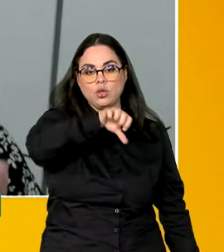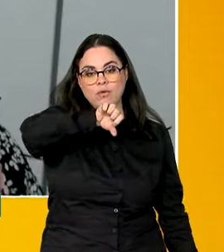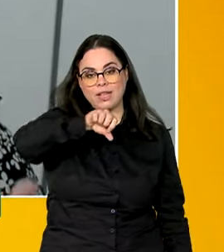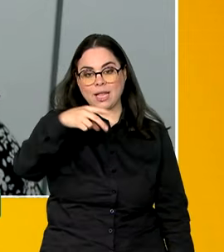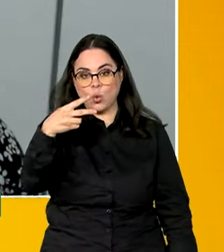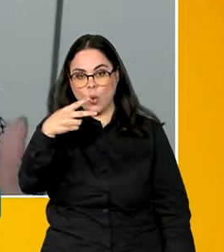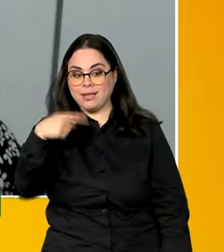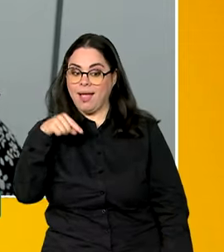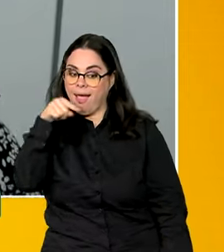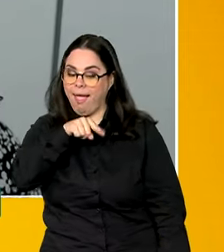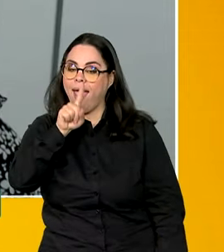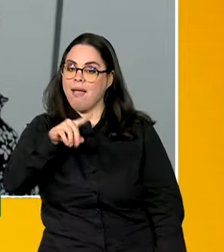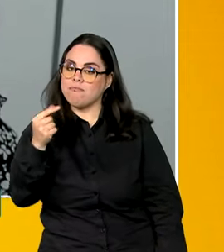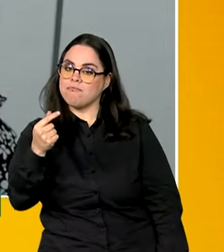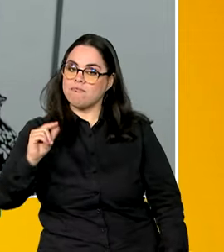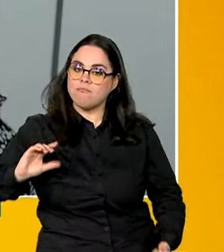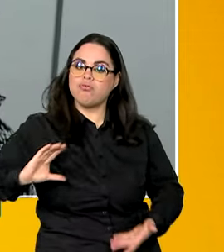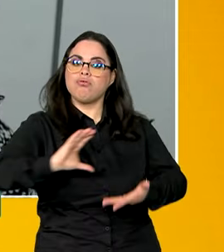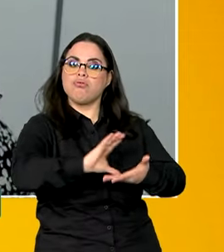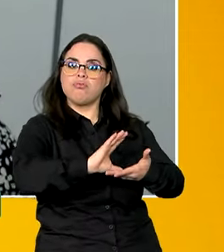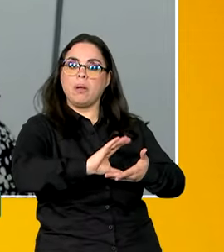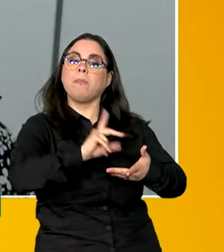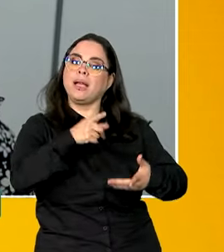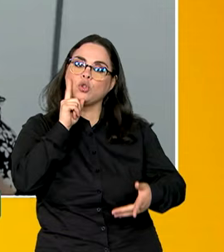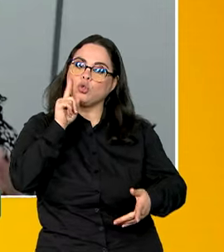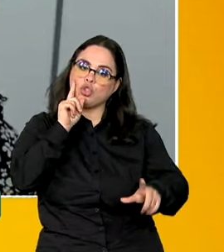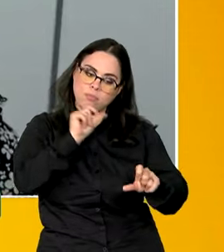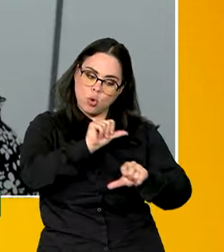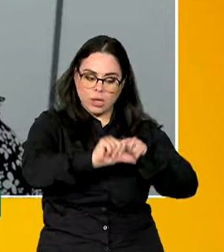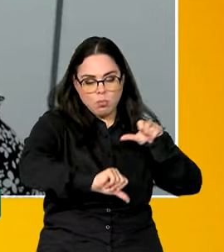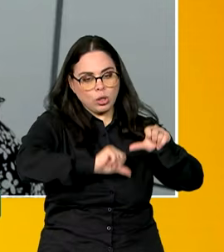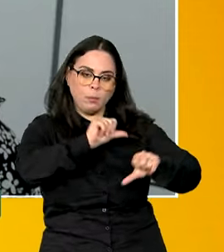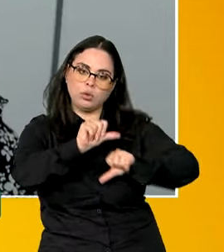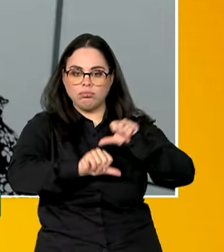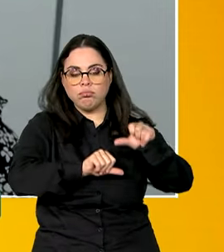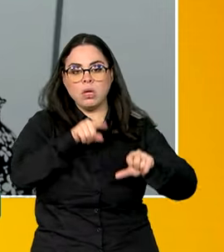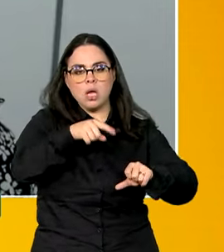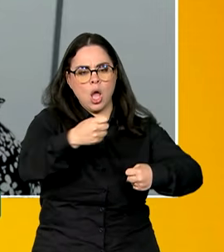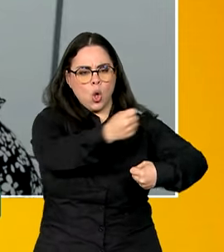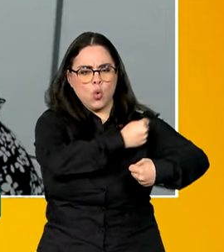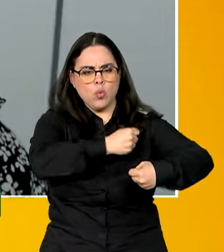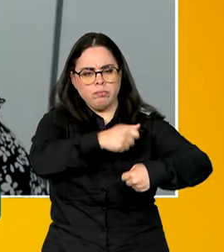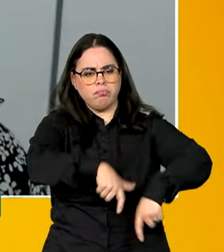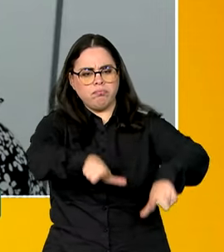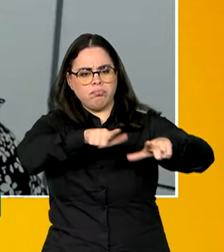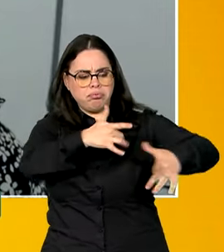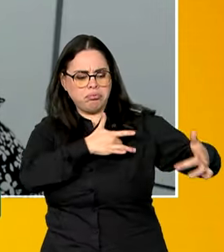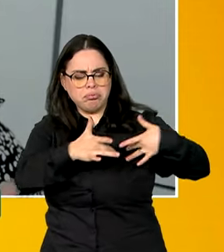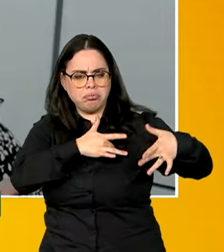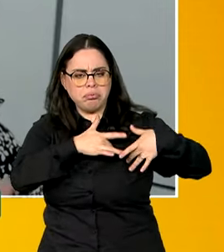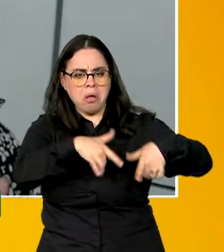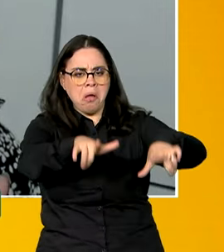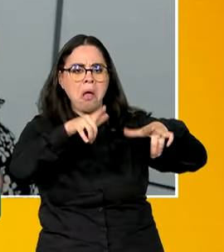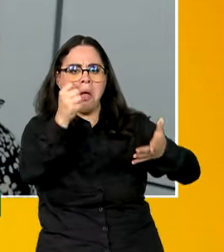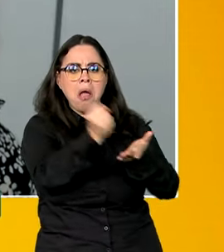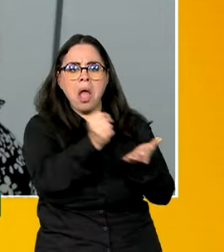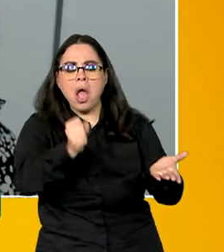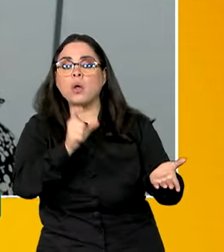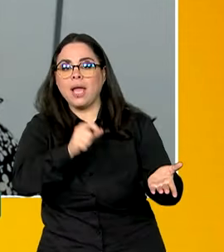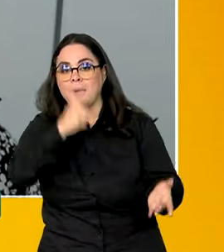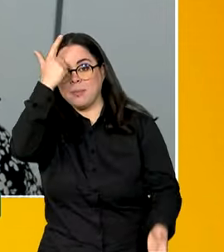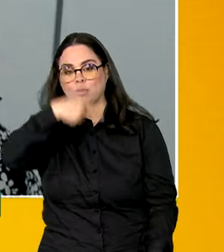Hoje é o que tem, mas todo dia esse número altera, né? Então, essas cozinhas habilitadas, o que significa? Significa que ela tem um